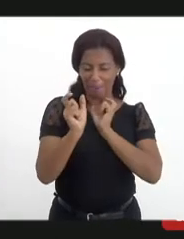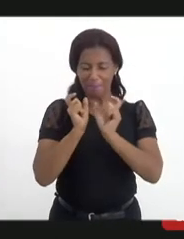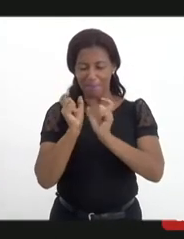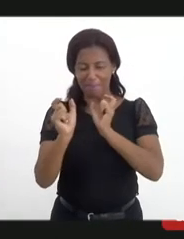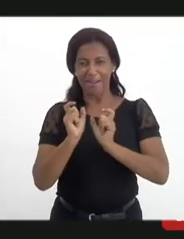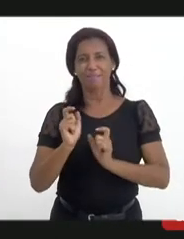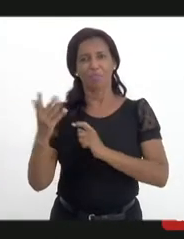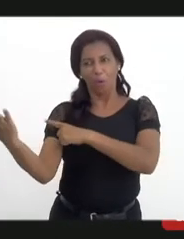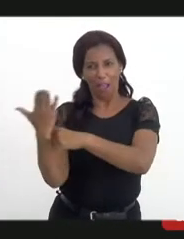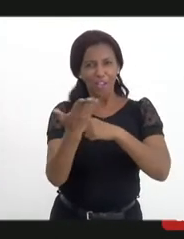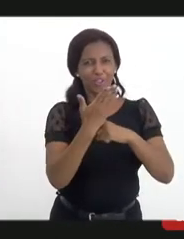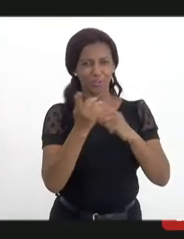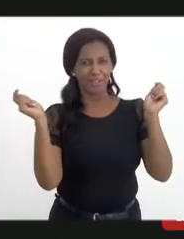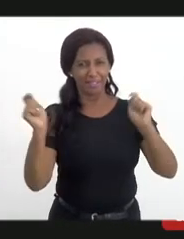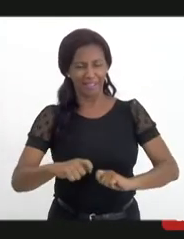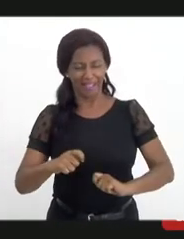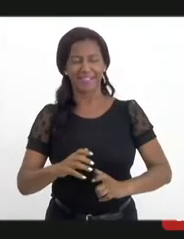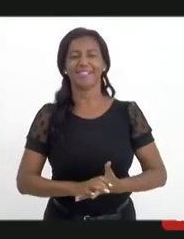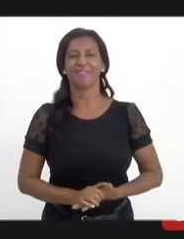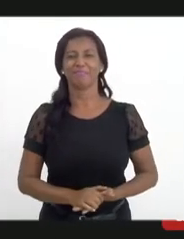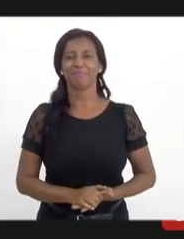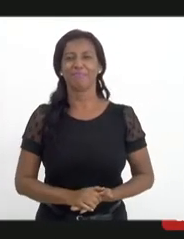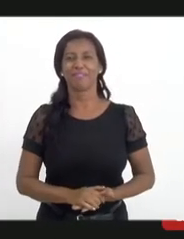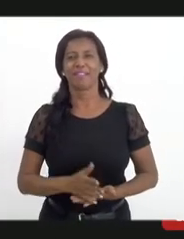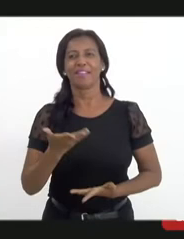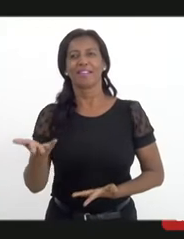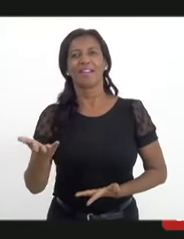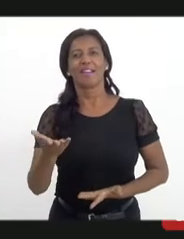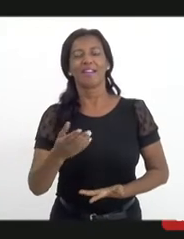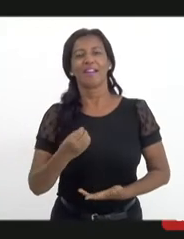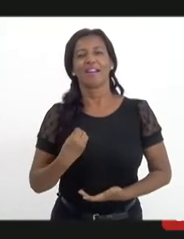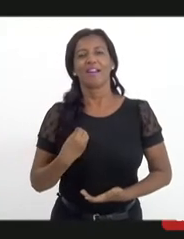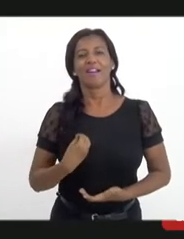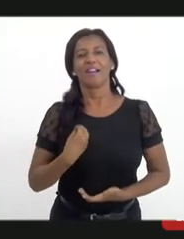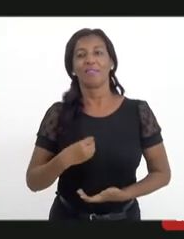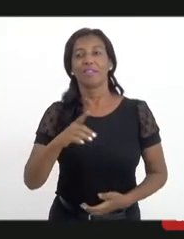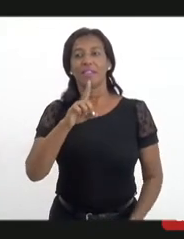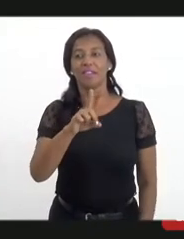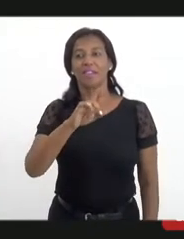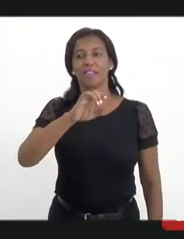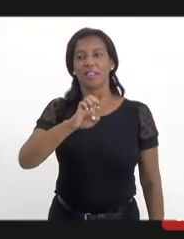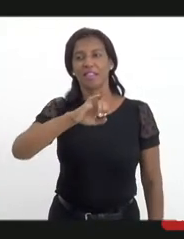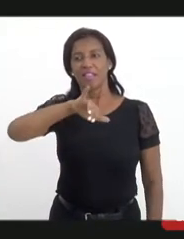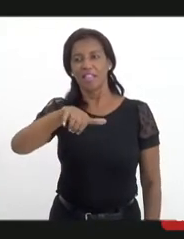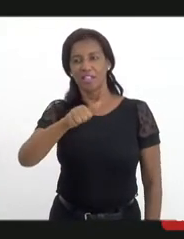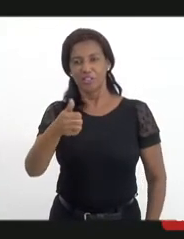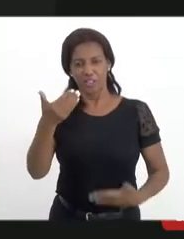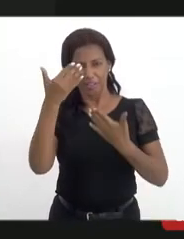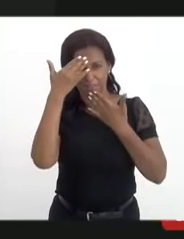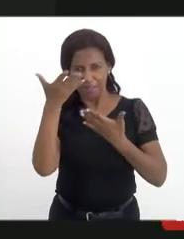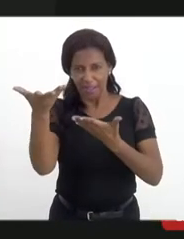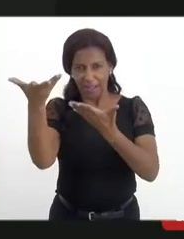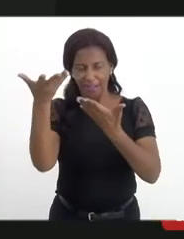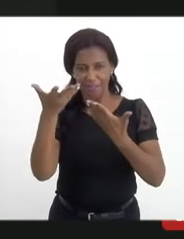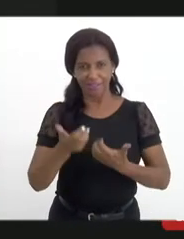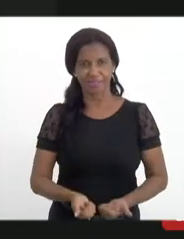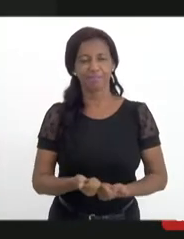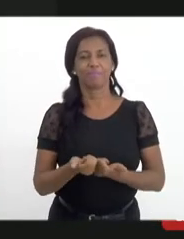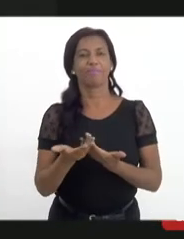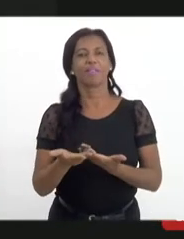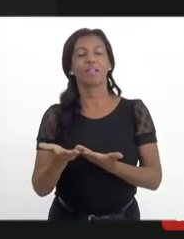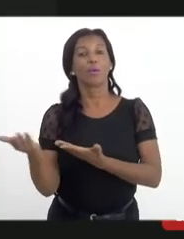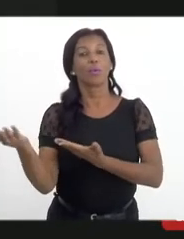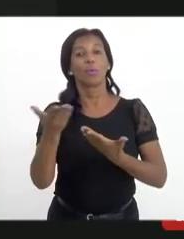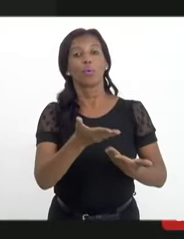universitários, tudo dá certo. Quero aqui registrar a presença da senhora Dijane. Obrigado por acertar o nosso convite e também passar a